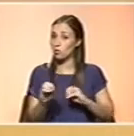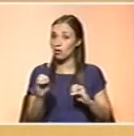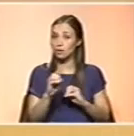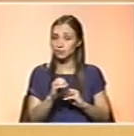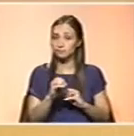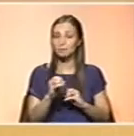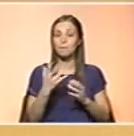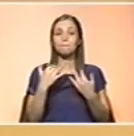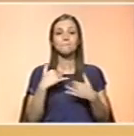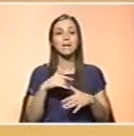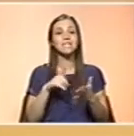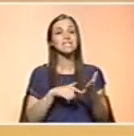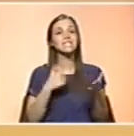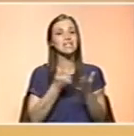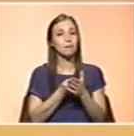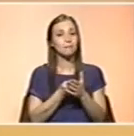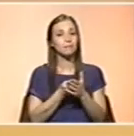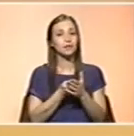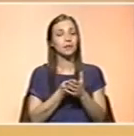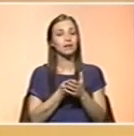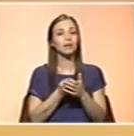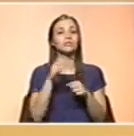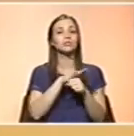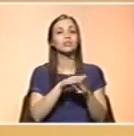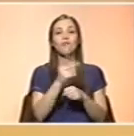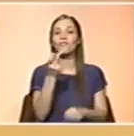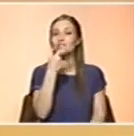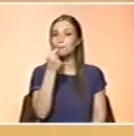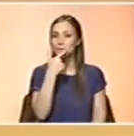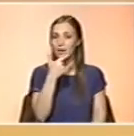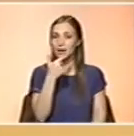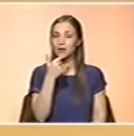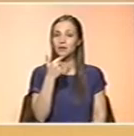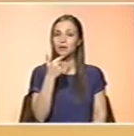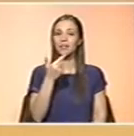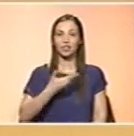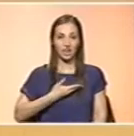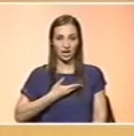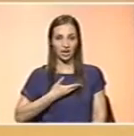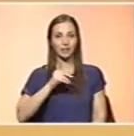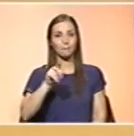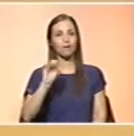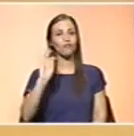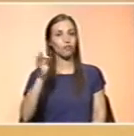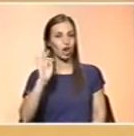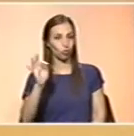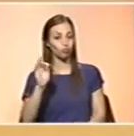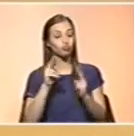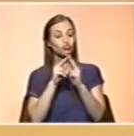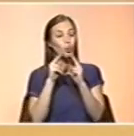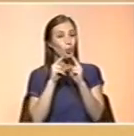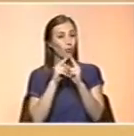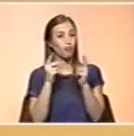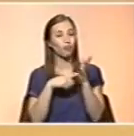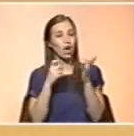Fica sempre salvada esta situação da vitamina D, temos que fazer prevenção, e do ferro. São as duas únicas carências específicas que